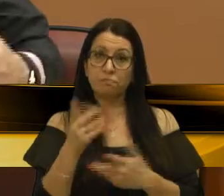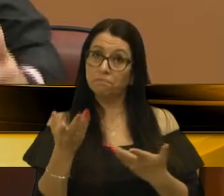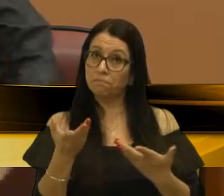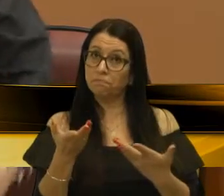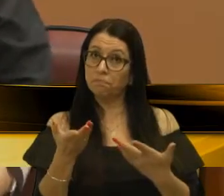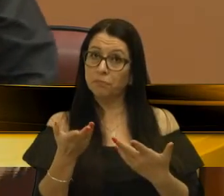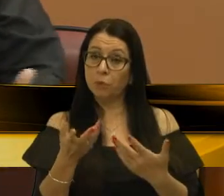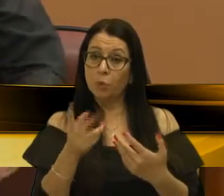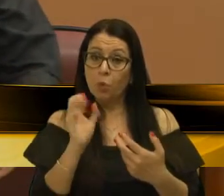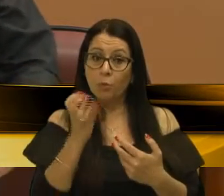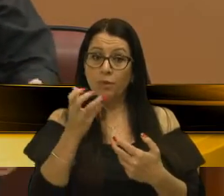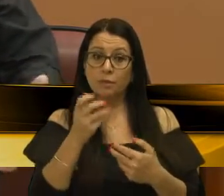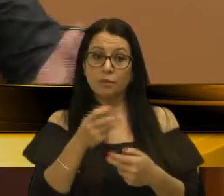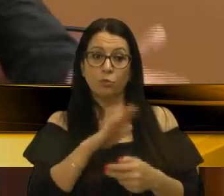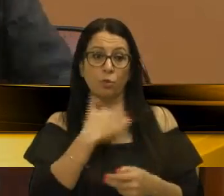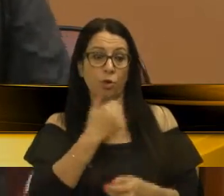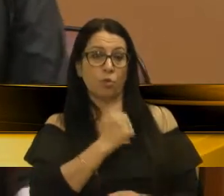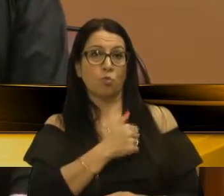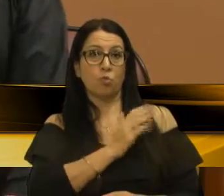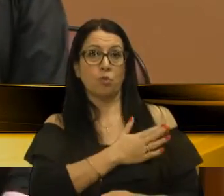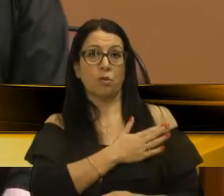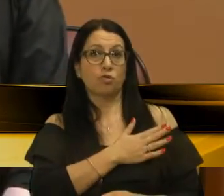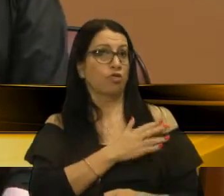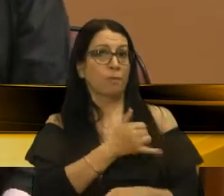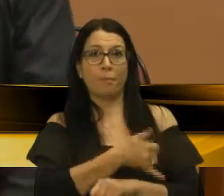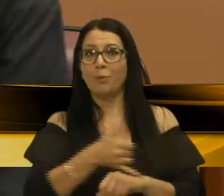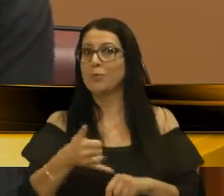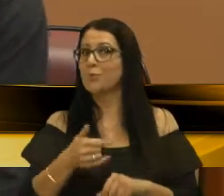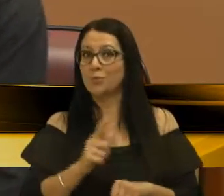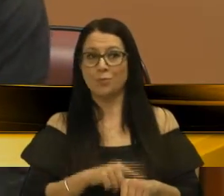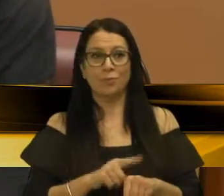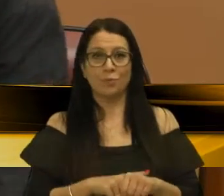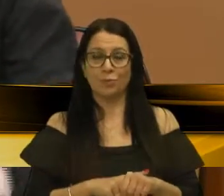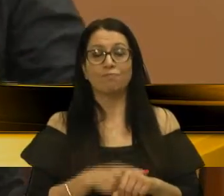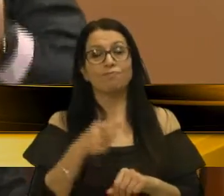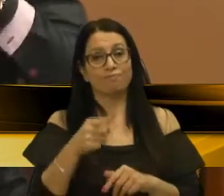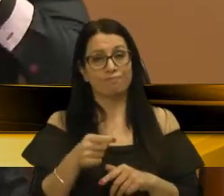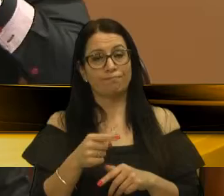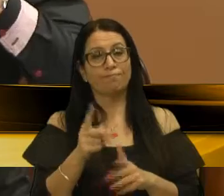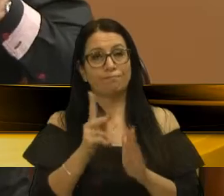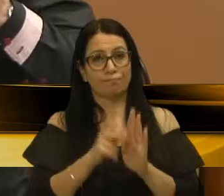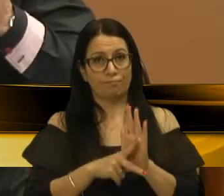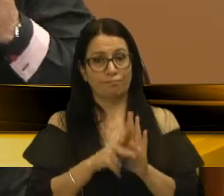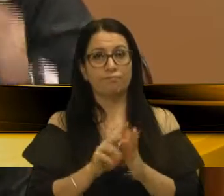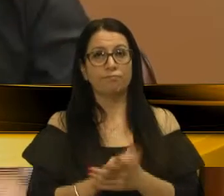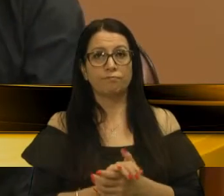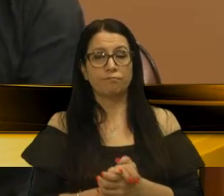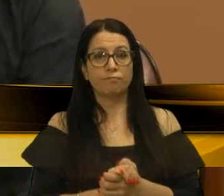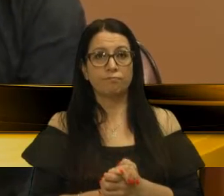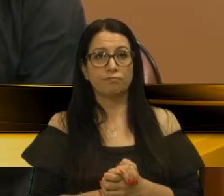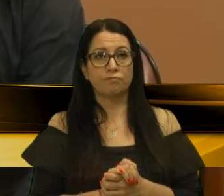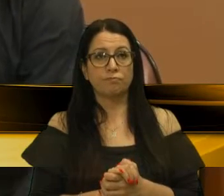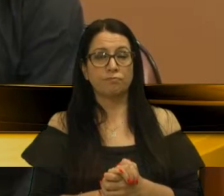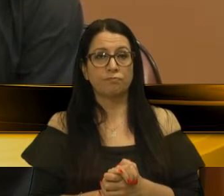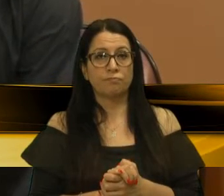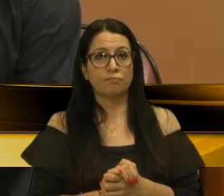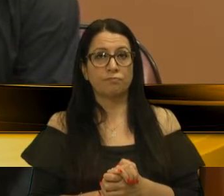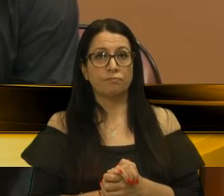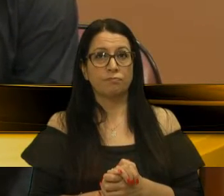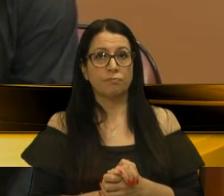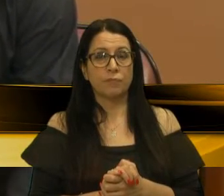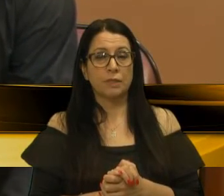do infarto, entre outras, já é tarde demais. Então esse projeto, enfim, contempla, fica,